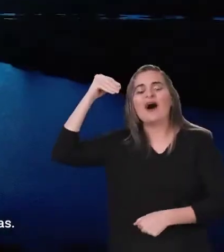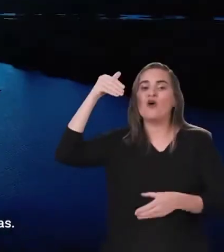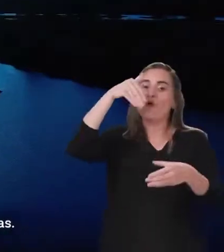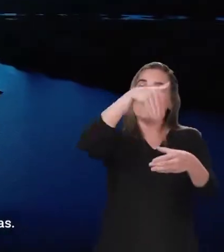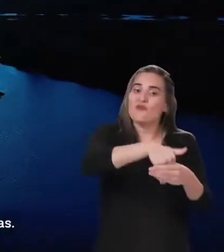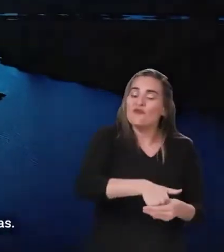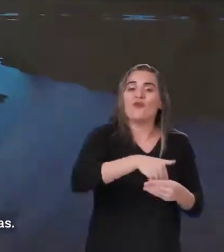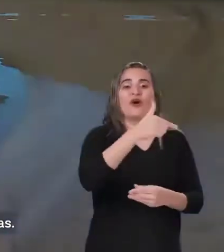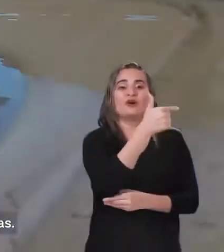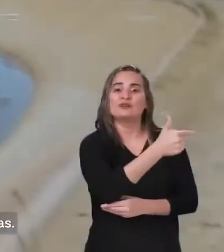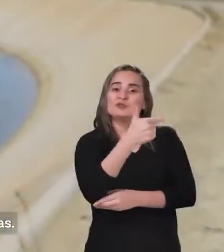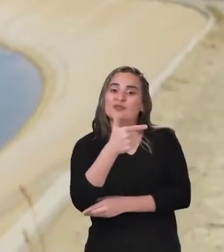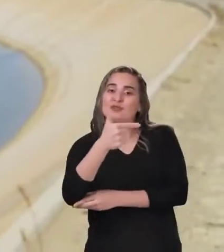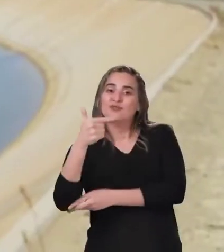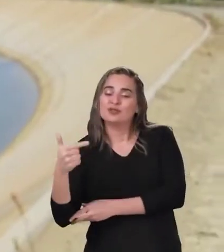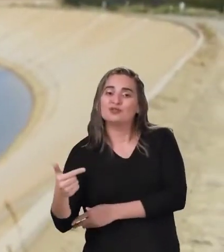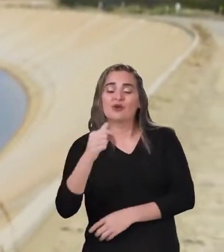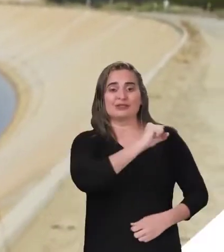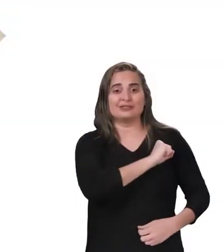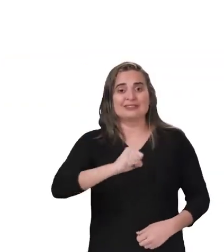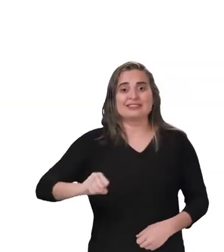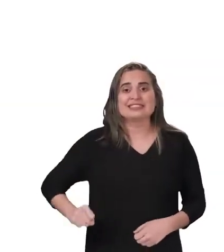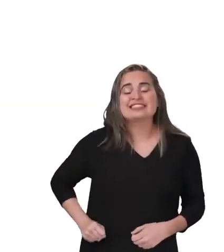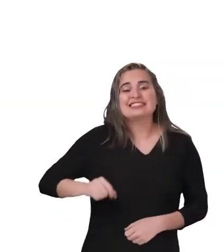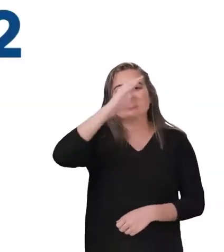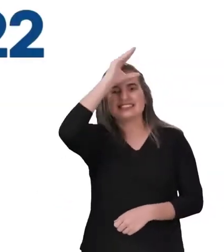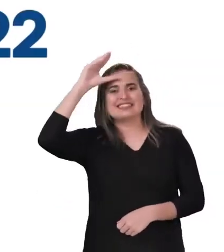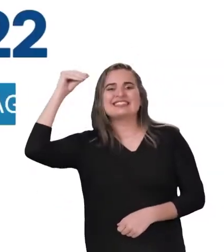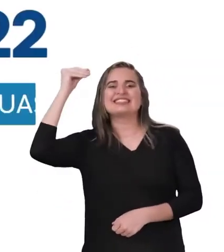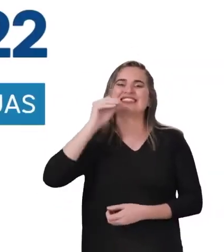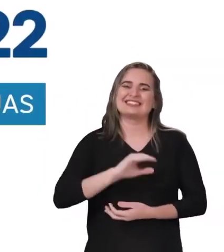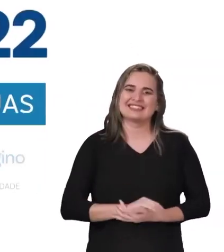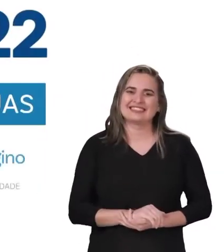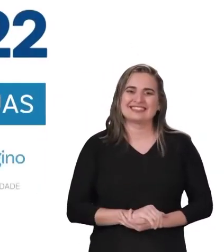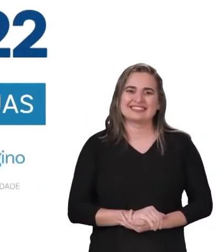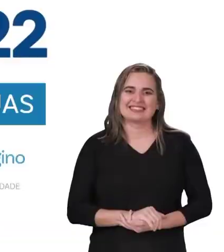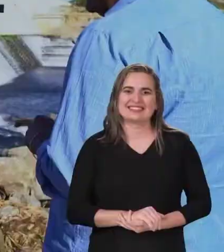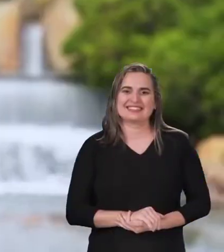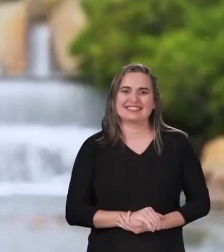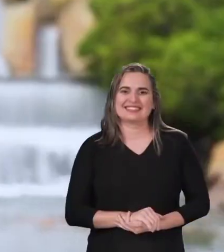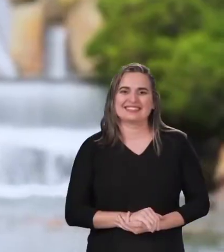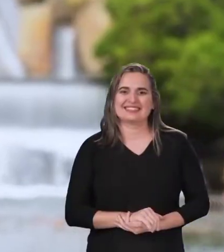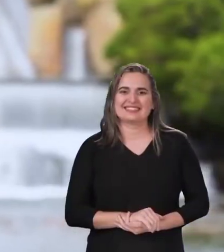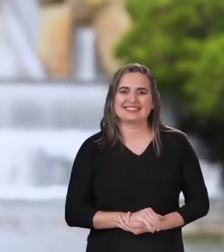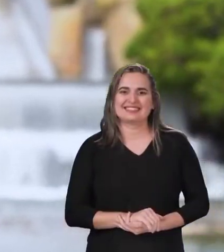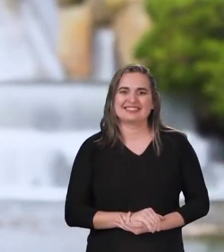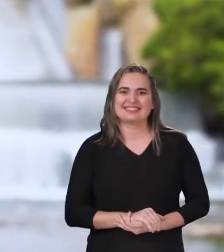águas. Vote 2-2-2. Rogério, o senador das águas.